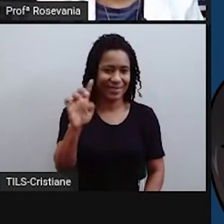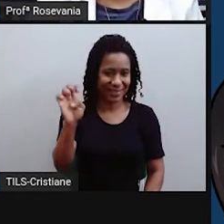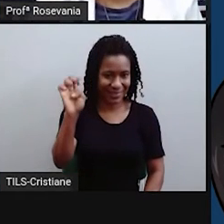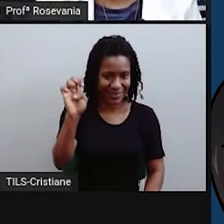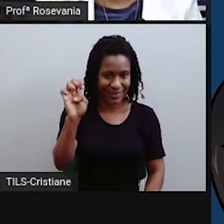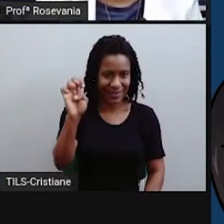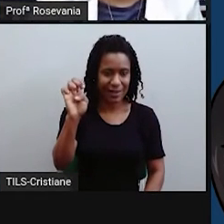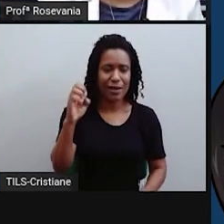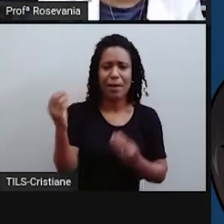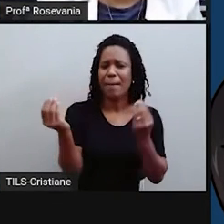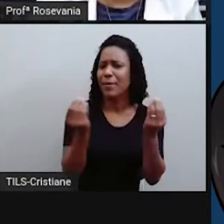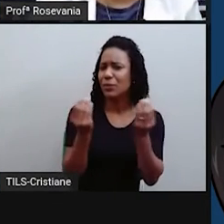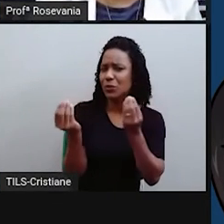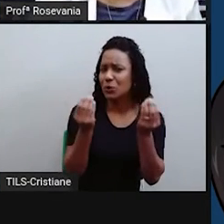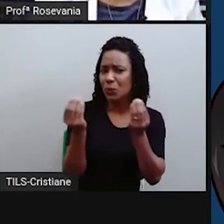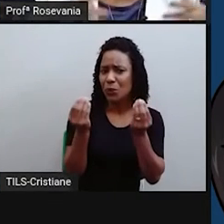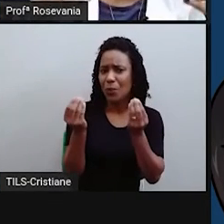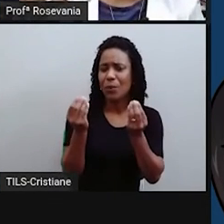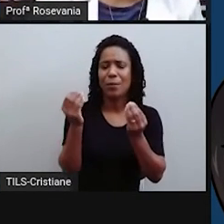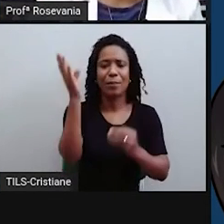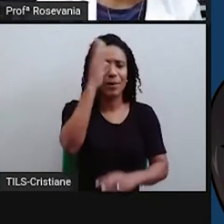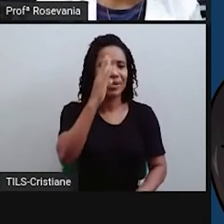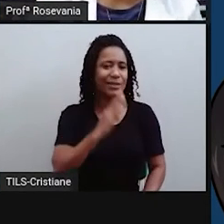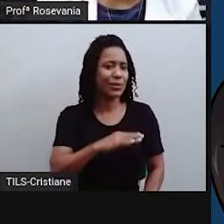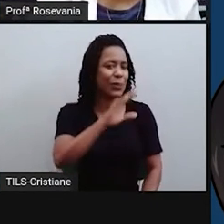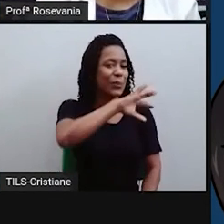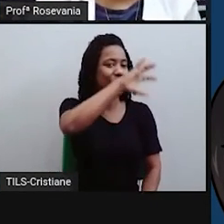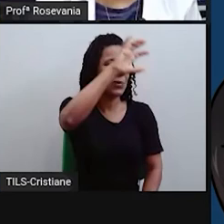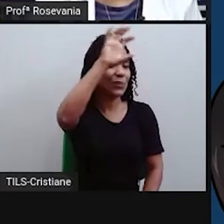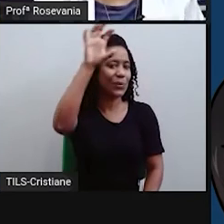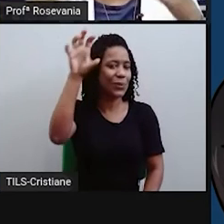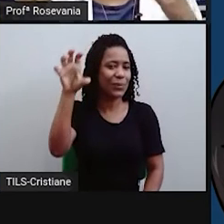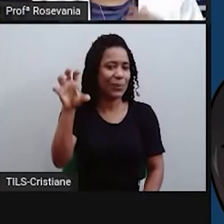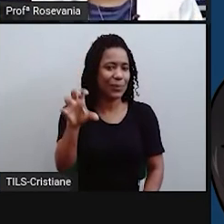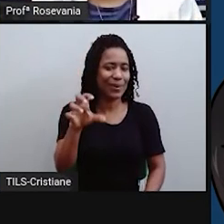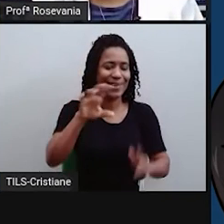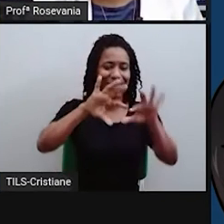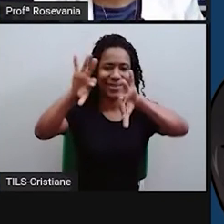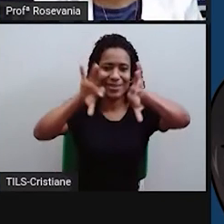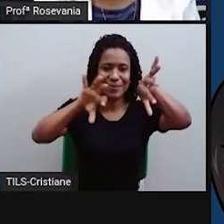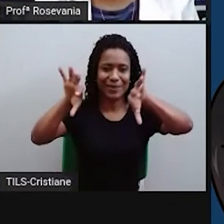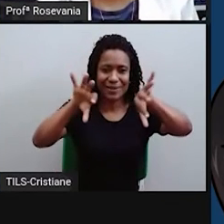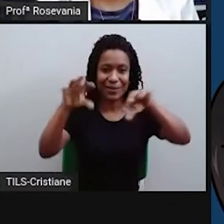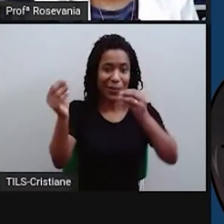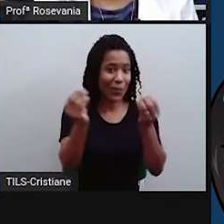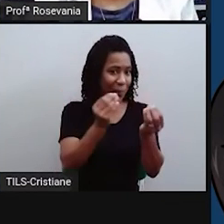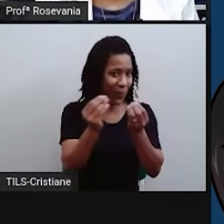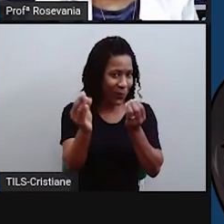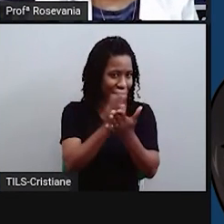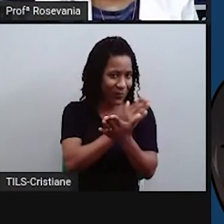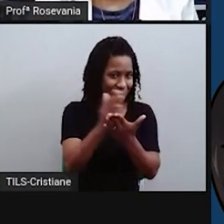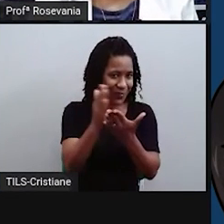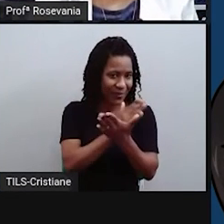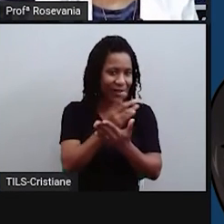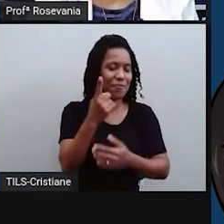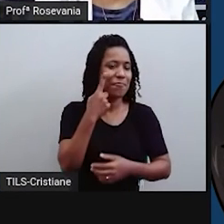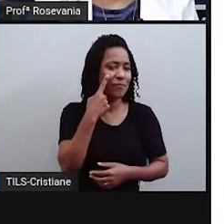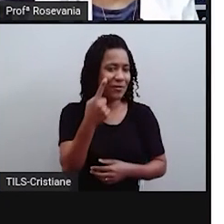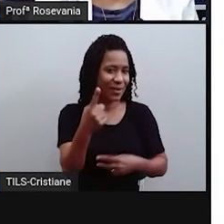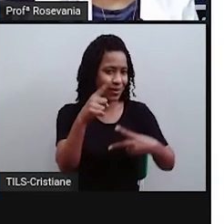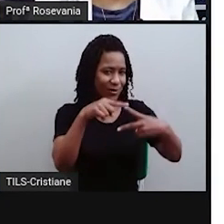as outras formas de regionalizar o Brasil? Existem várias outras formas, nós vamos falar especificamente de duas,